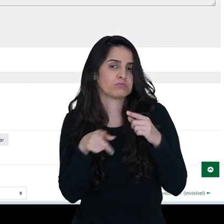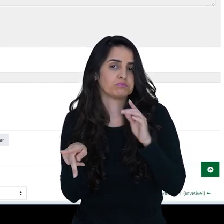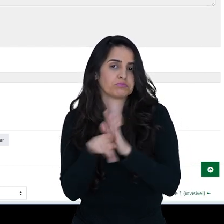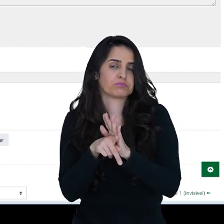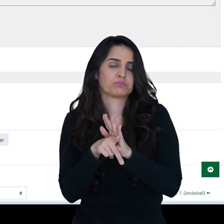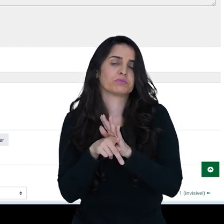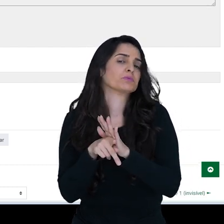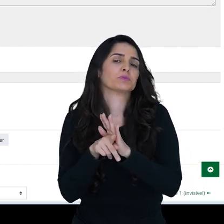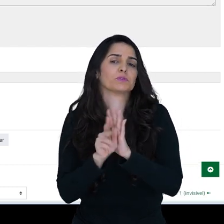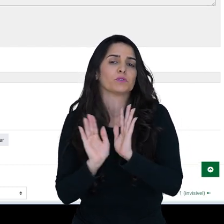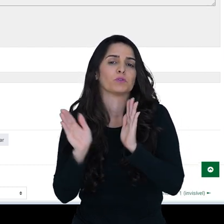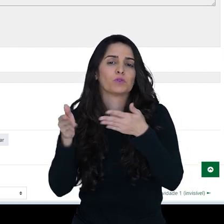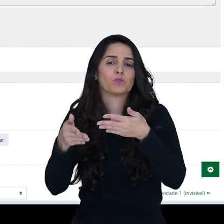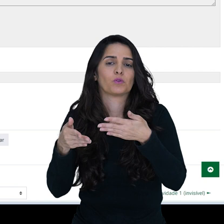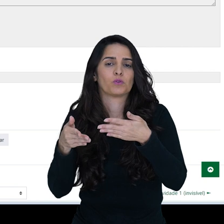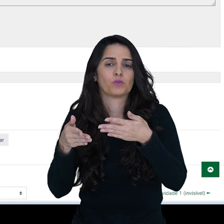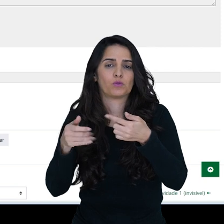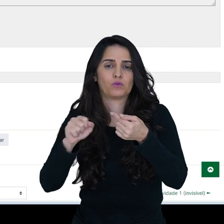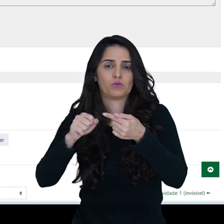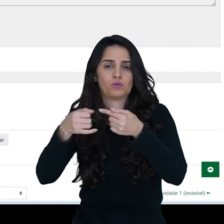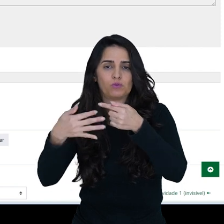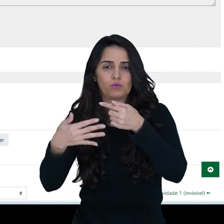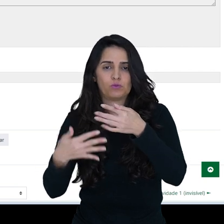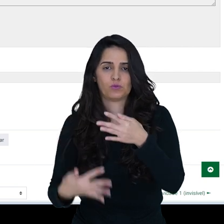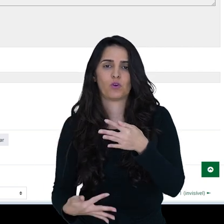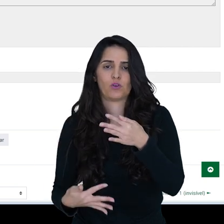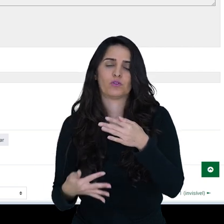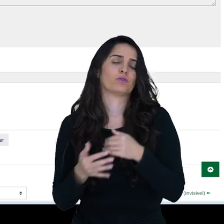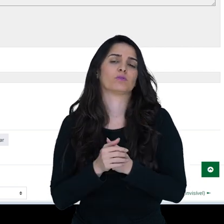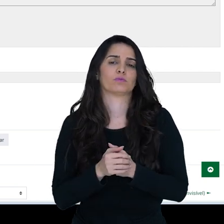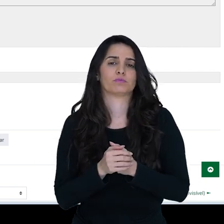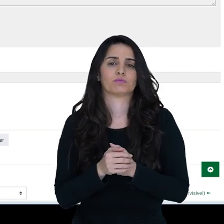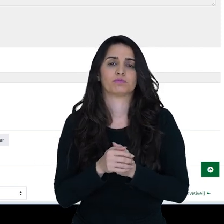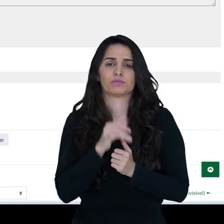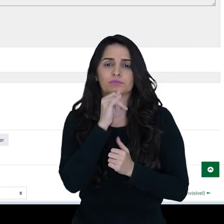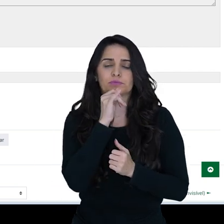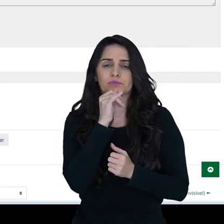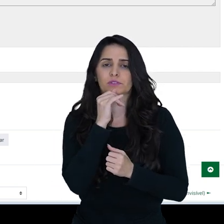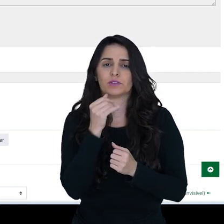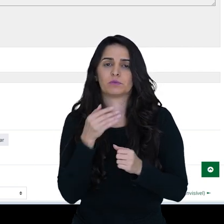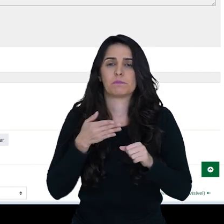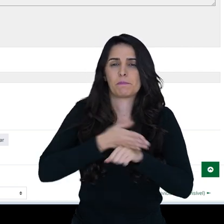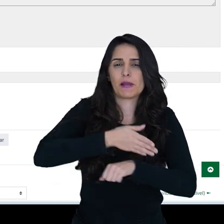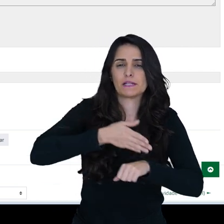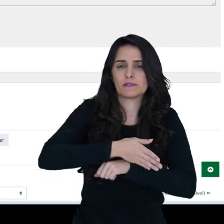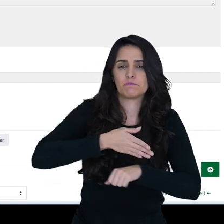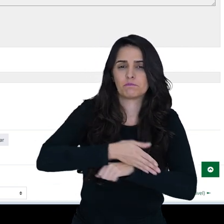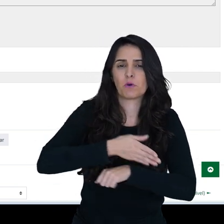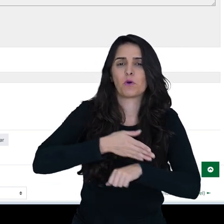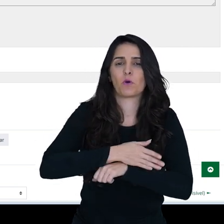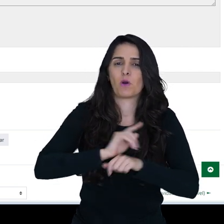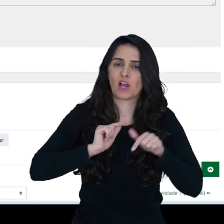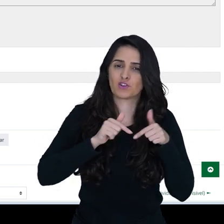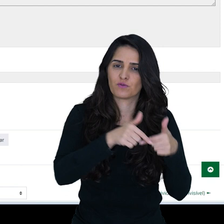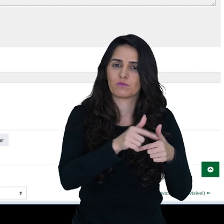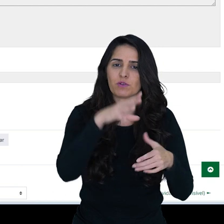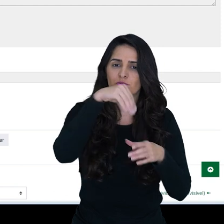fórum. Posso colocar uma descrição, por exemplo, participou ativamente